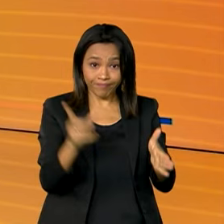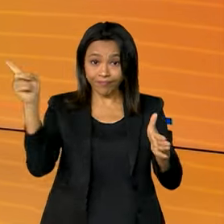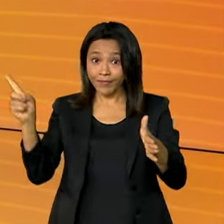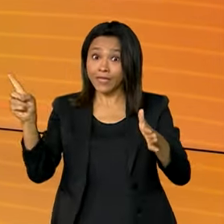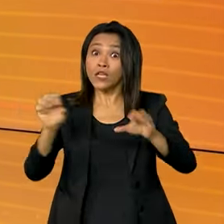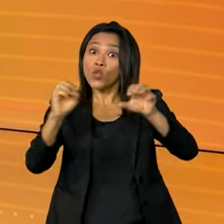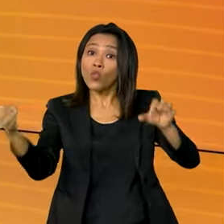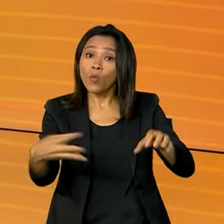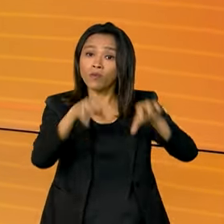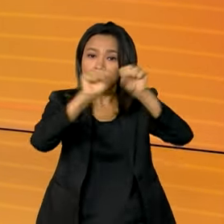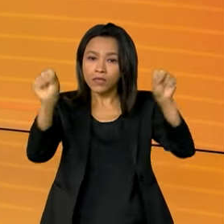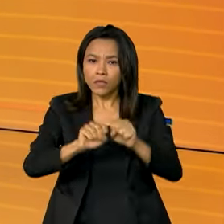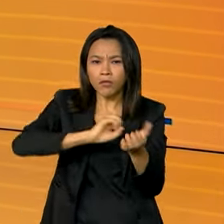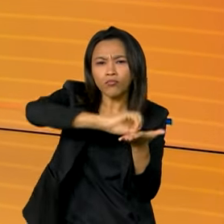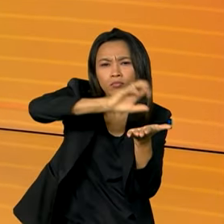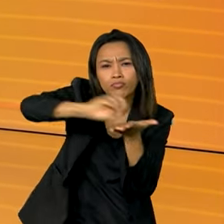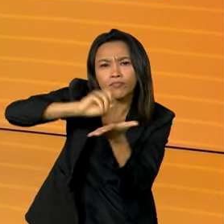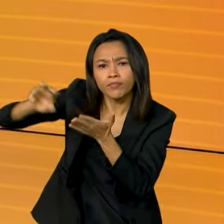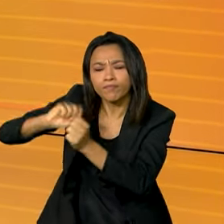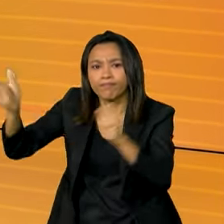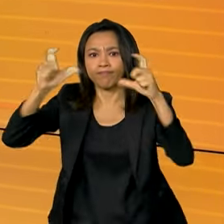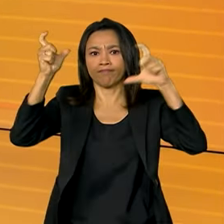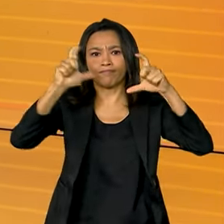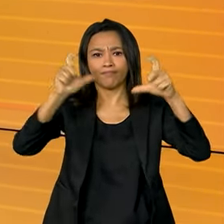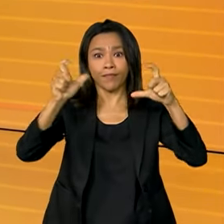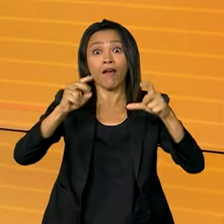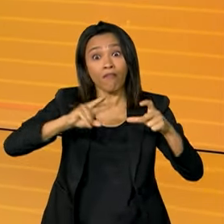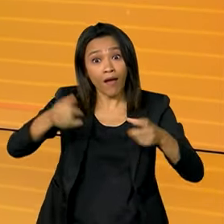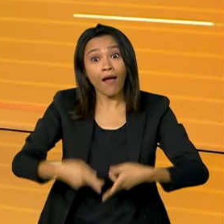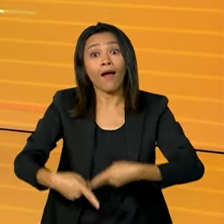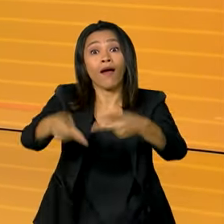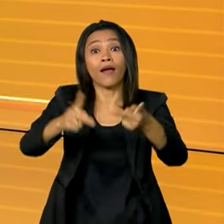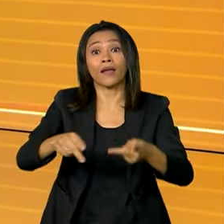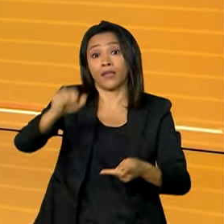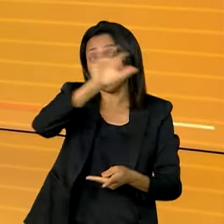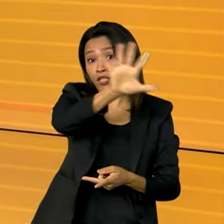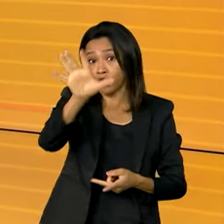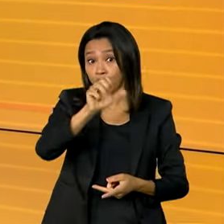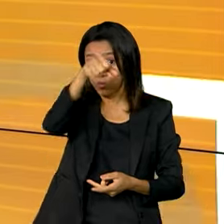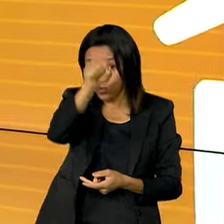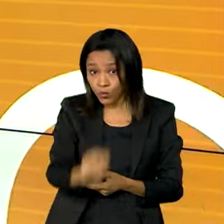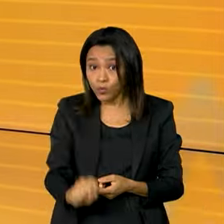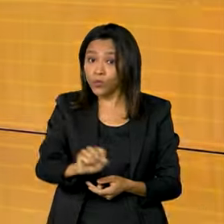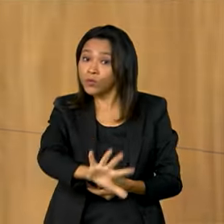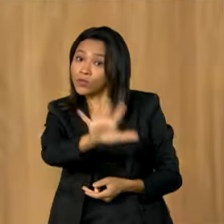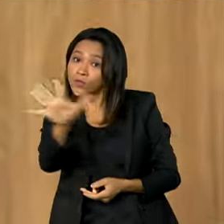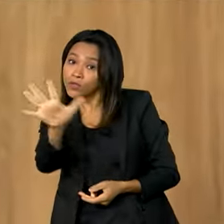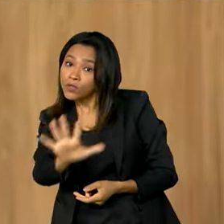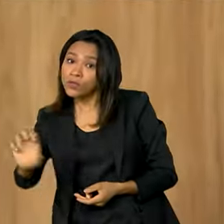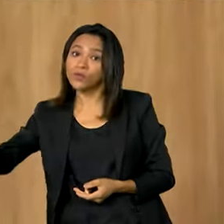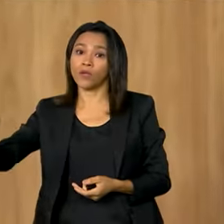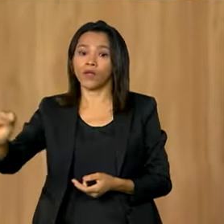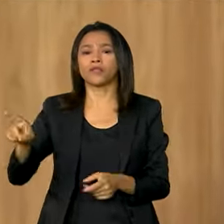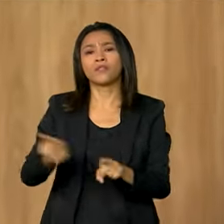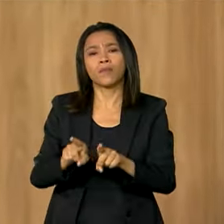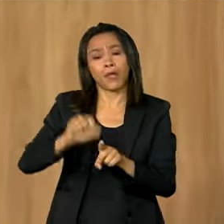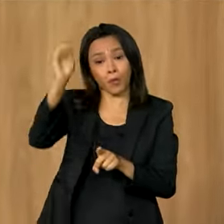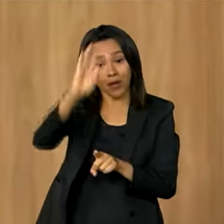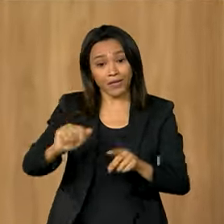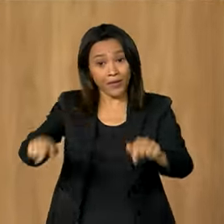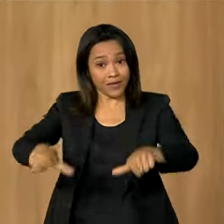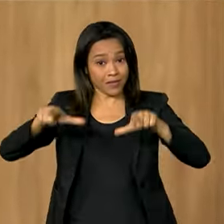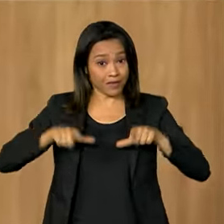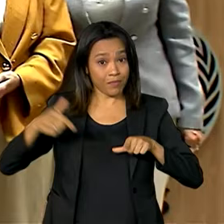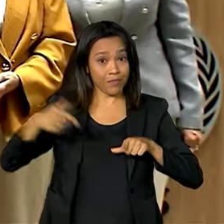de alertas de desastres vai chegar às regiões sul e sudeste. E veja também, Brasil recebe certificado de país